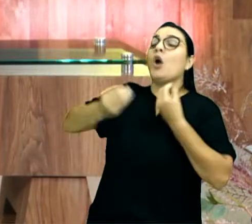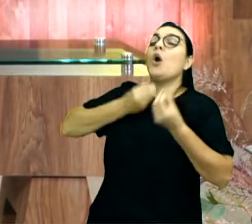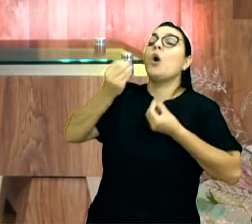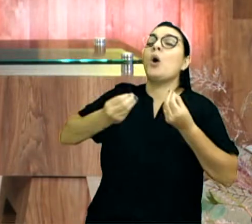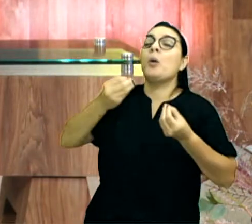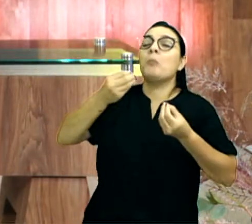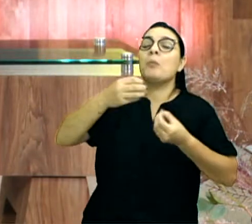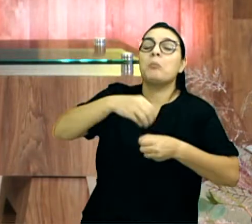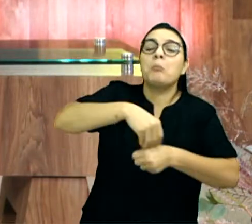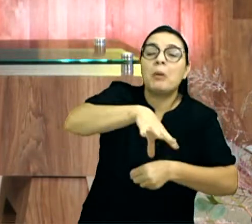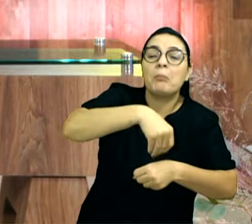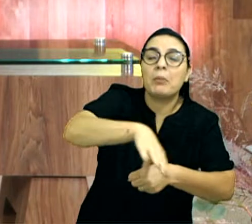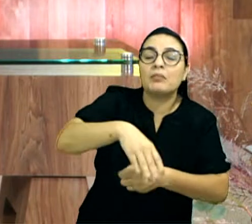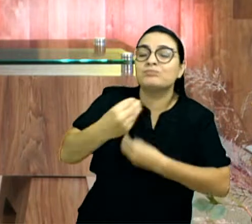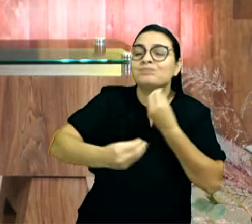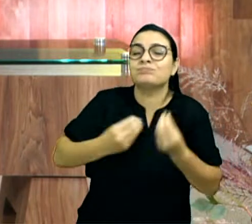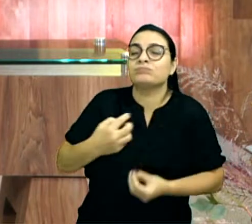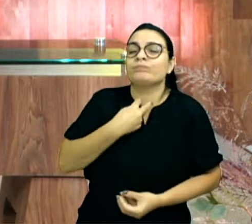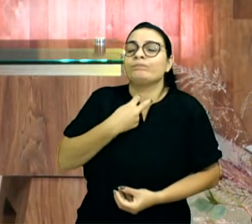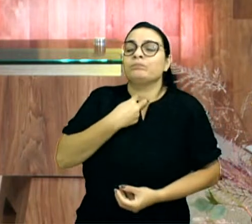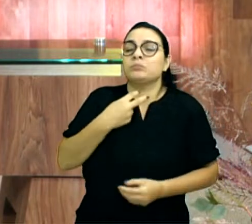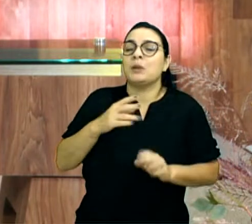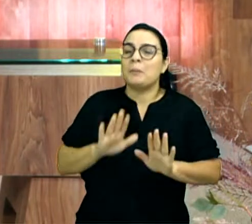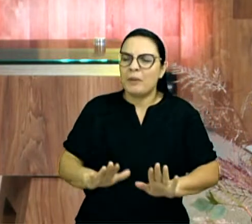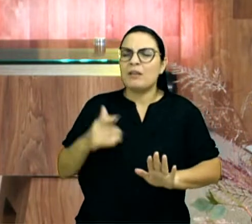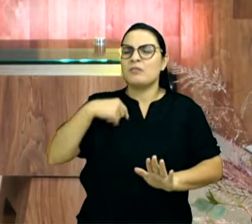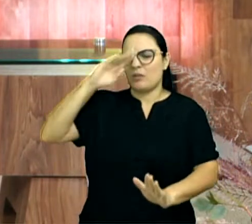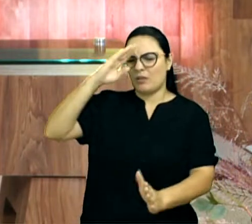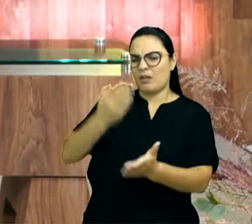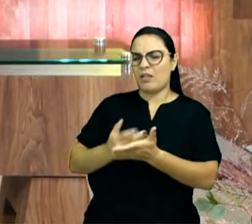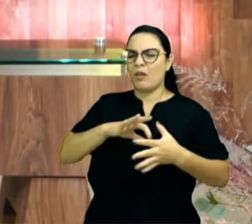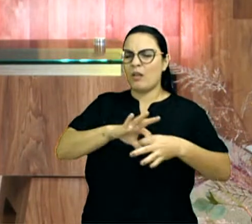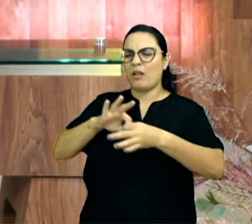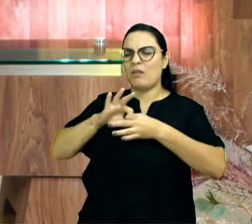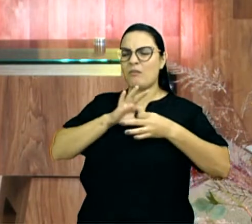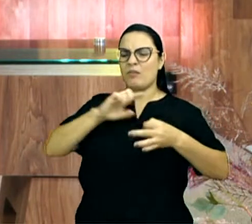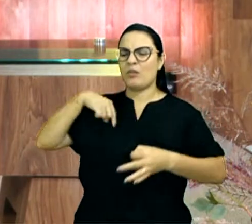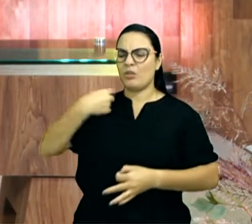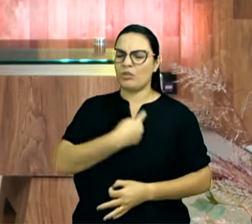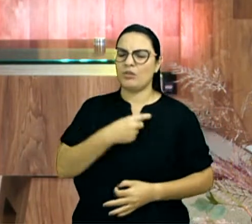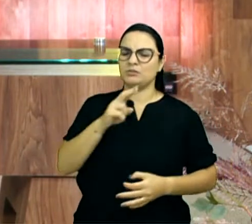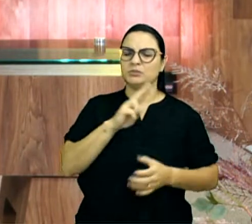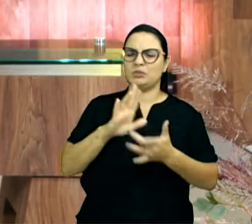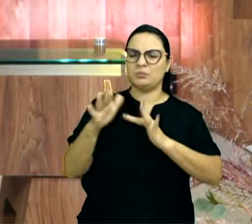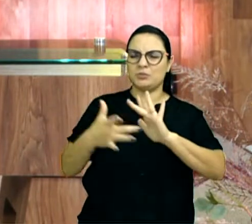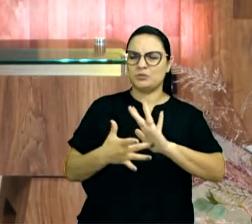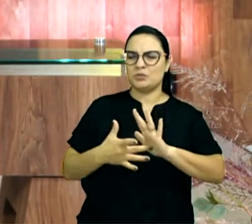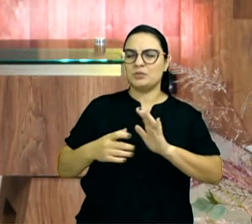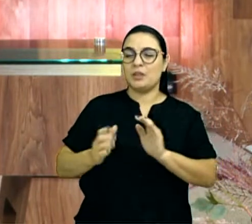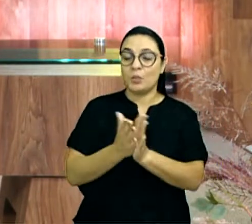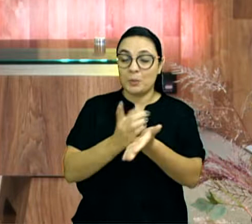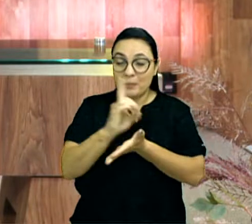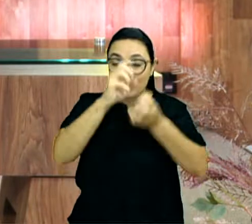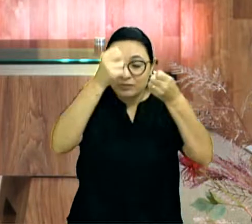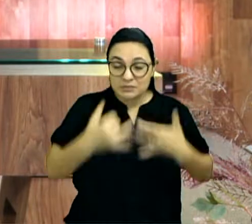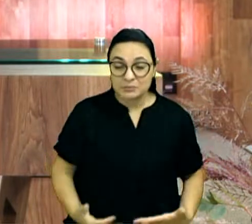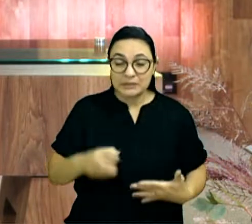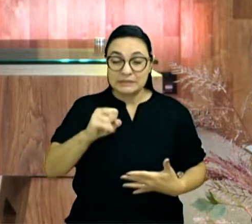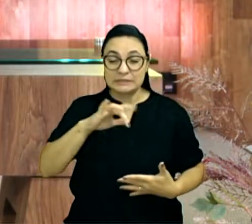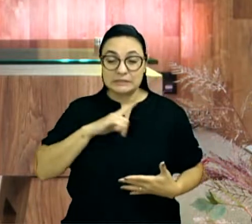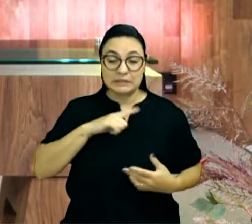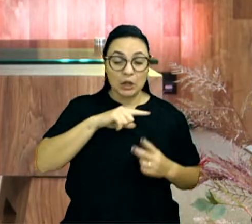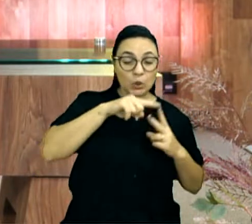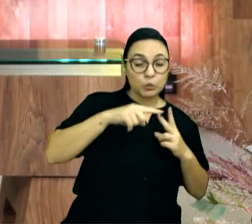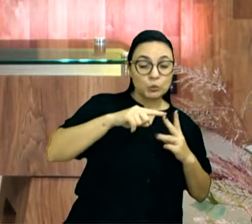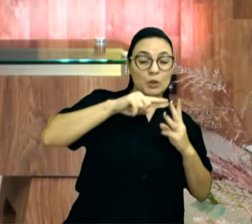que nós estamos aqui reunidos no nome de Jesus. E a tua palavra diz, onde estiverem dois ou mais reunidos, ali o Senhor está. O Senhor está nesse